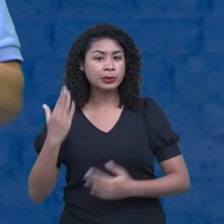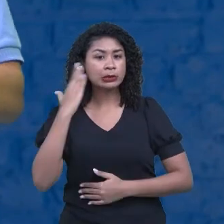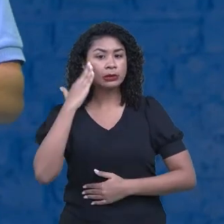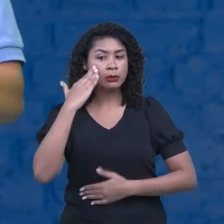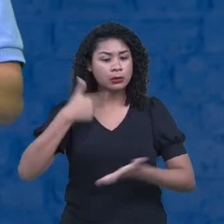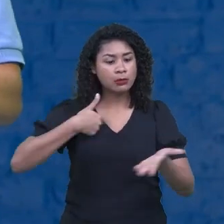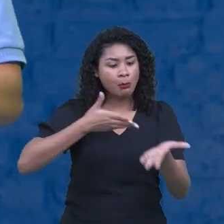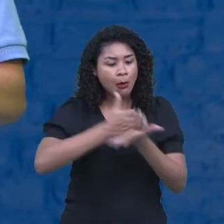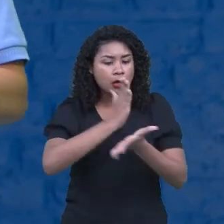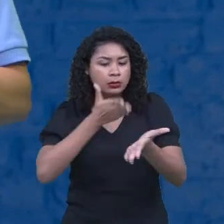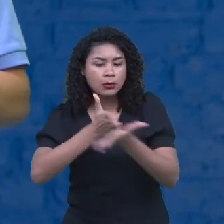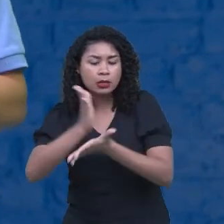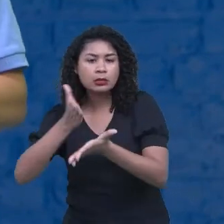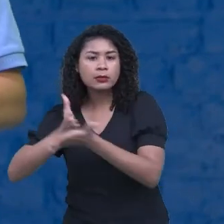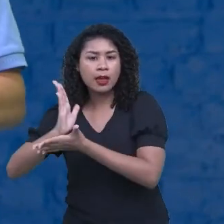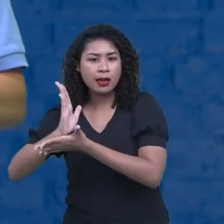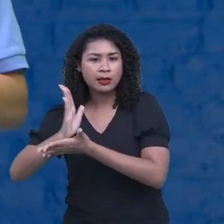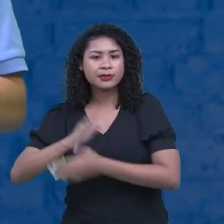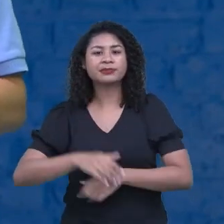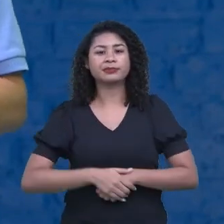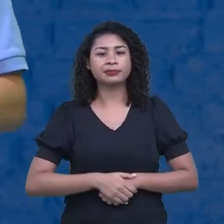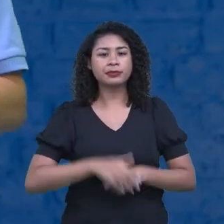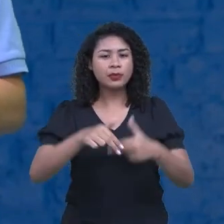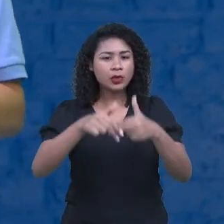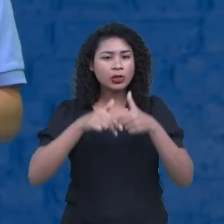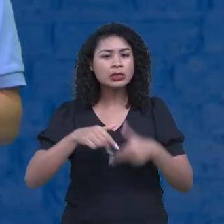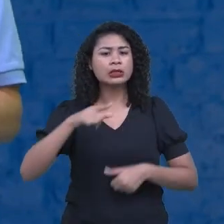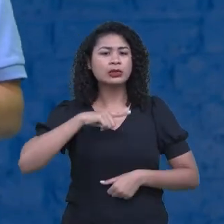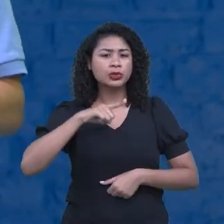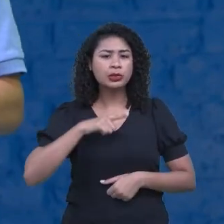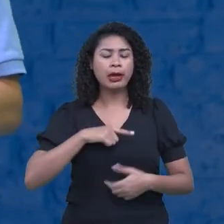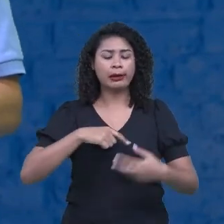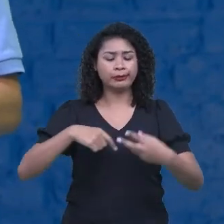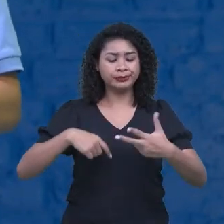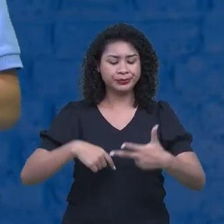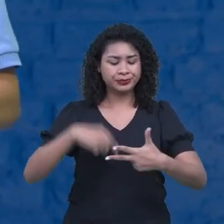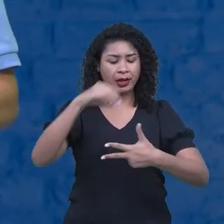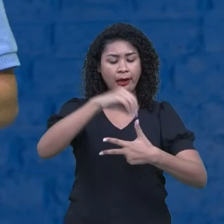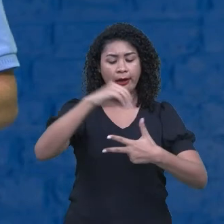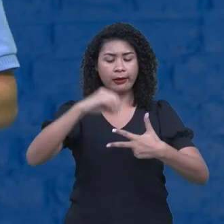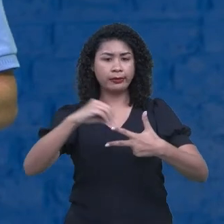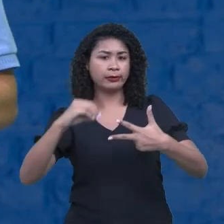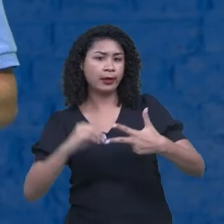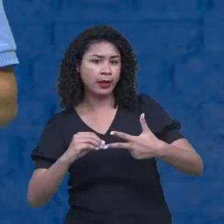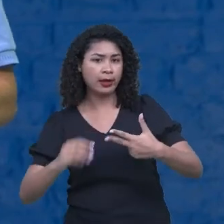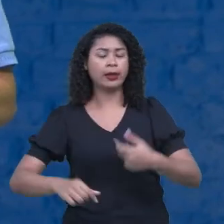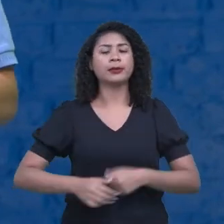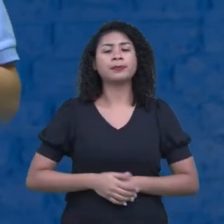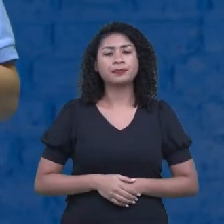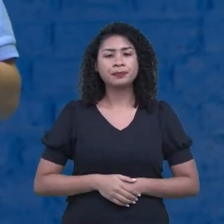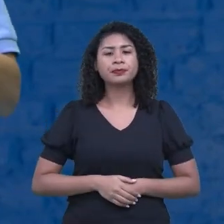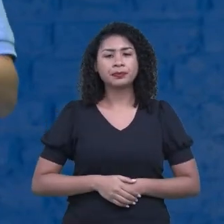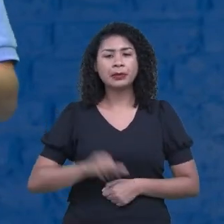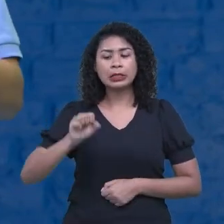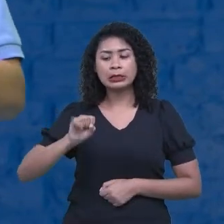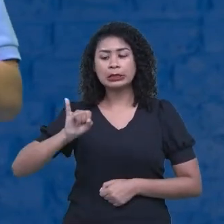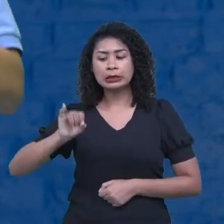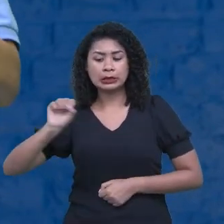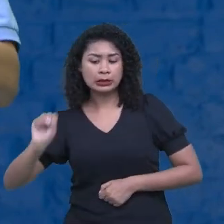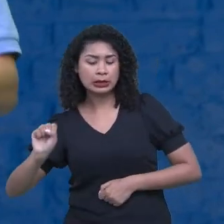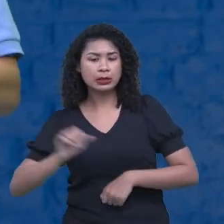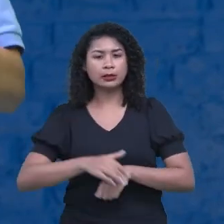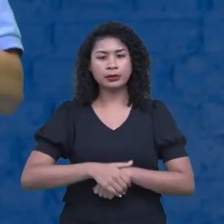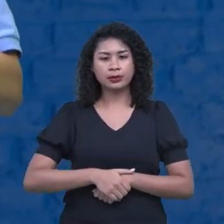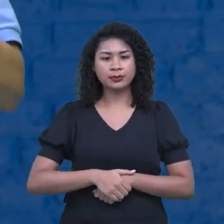Os processos macros, né? Das avaliações, o Enem, o PSC, o CIS e etc. Eu vou ter que saber,